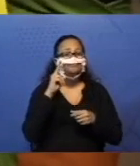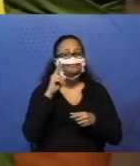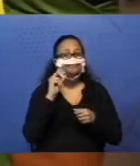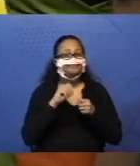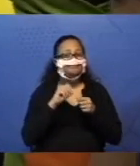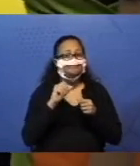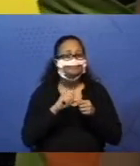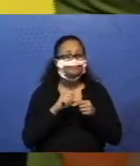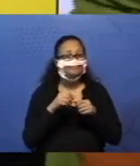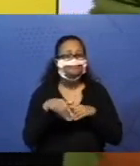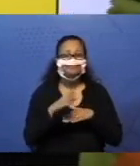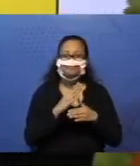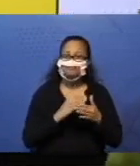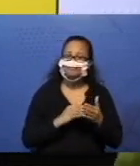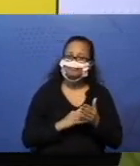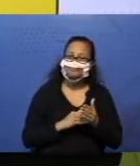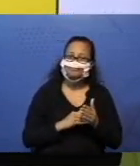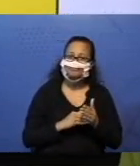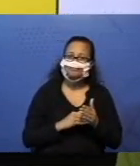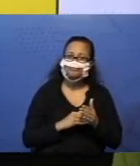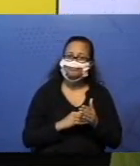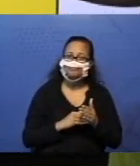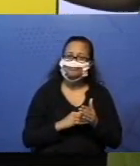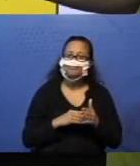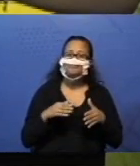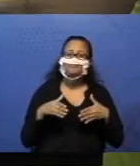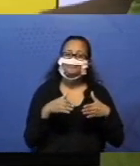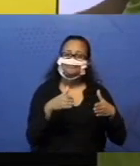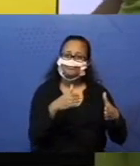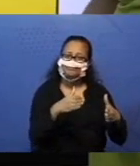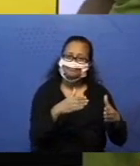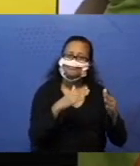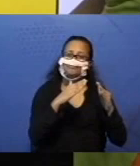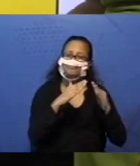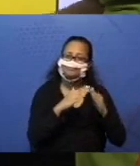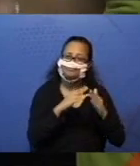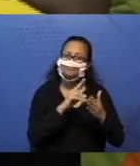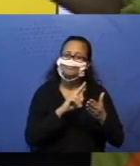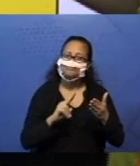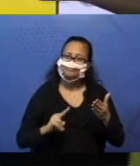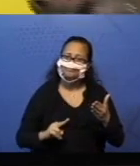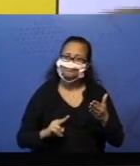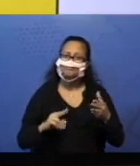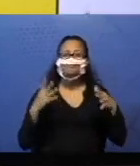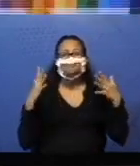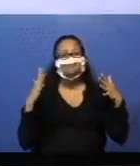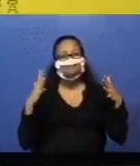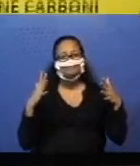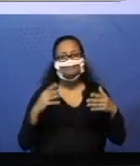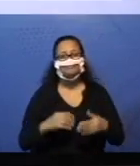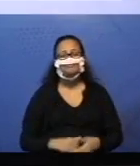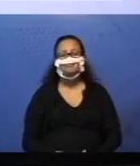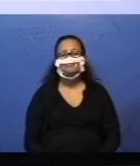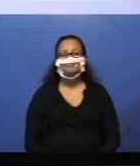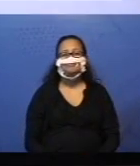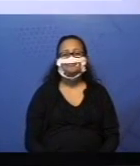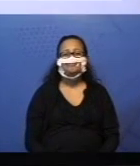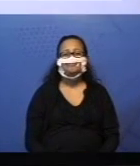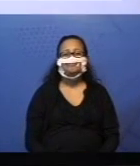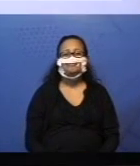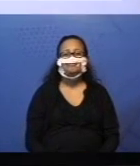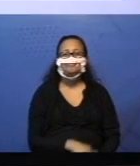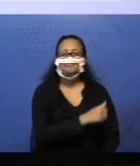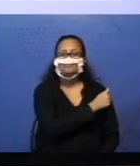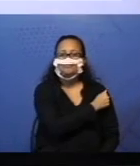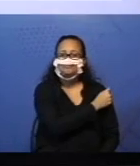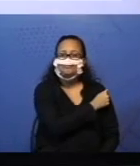toda a tarefinha e fez o trajeto de casa muito bem desenhado. Parabéns. A aluna